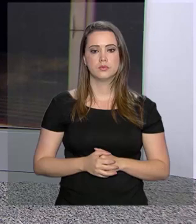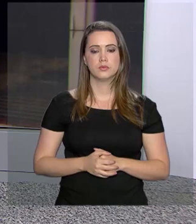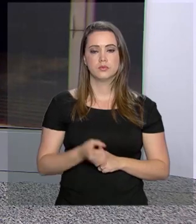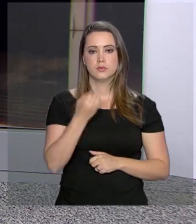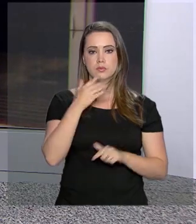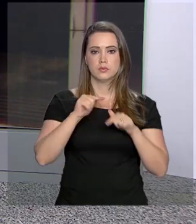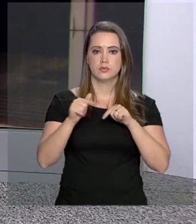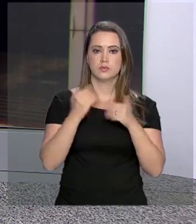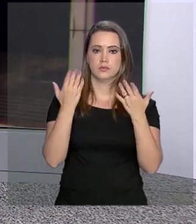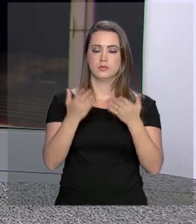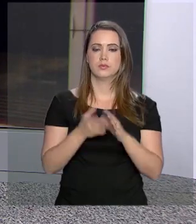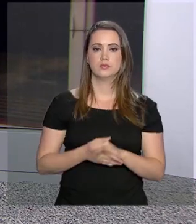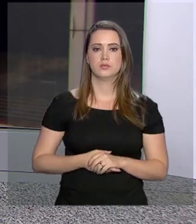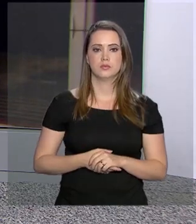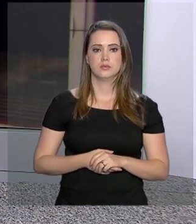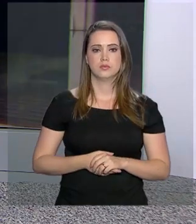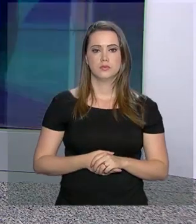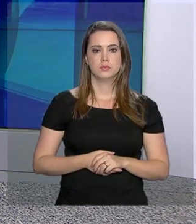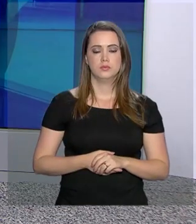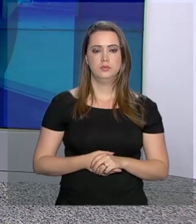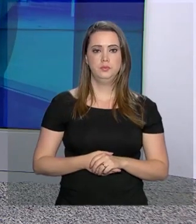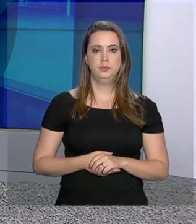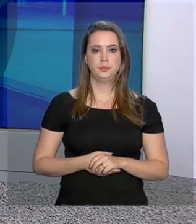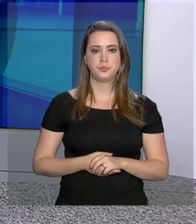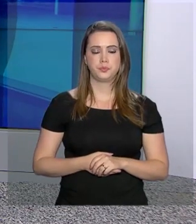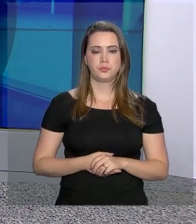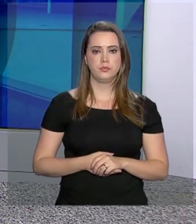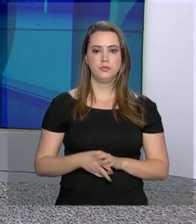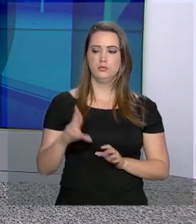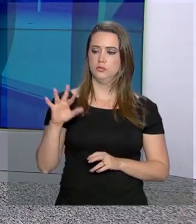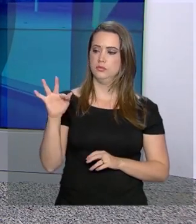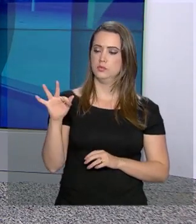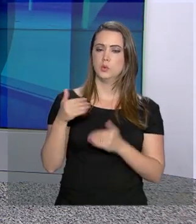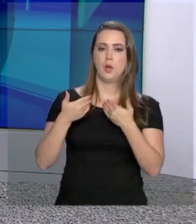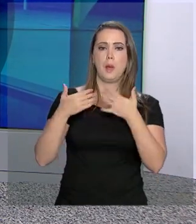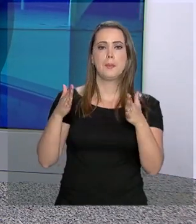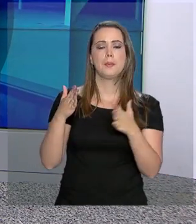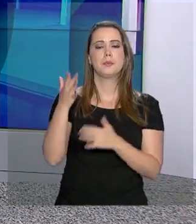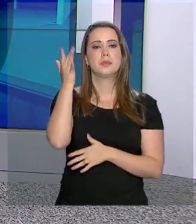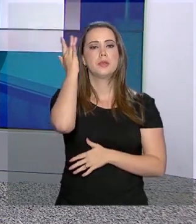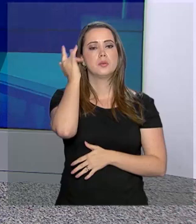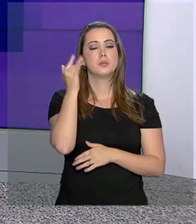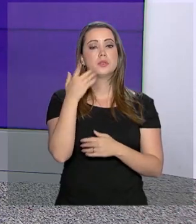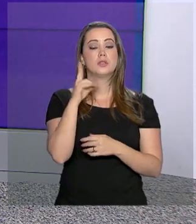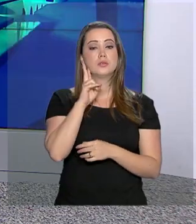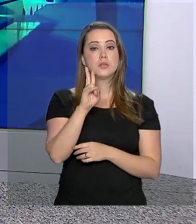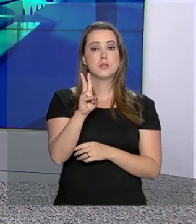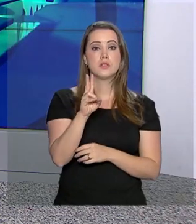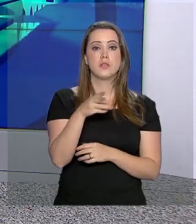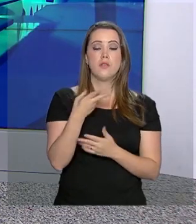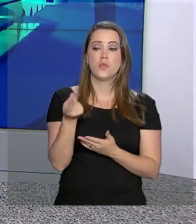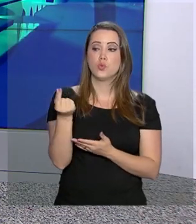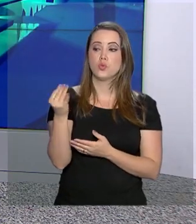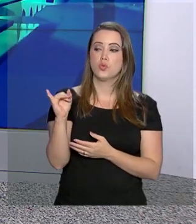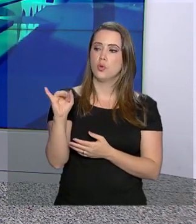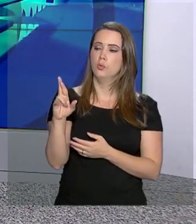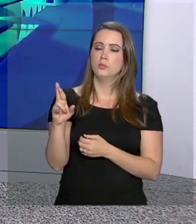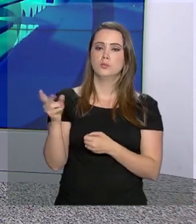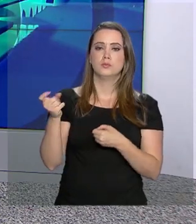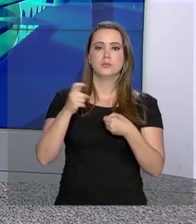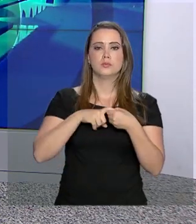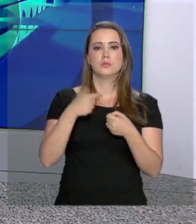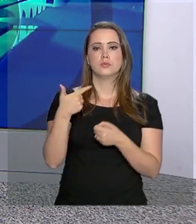Um bom trabalho para você. A Receita Federal abre amanhã a consulta para lotes residuais de